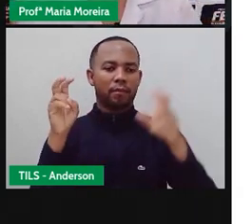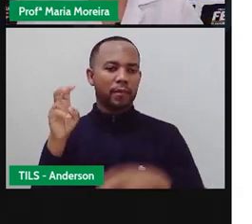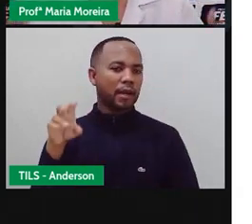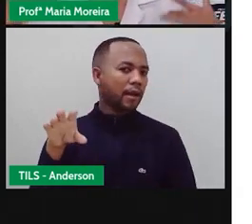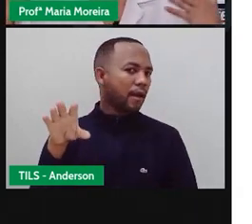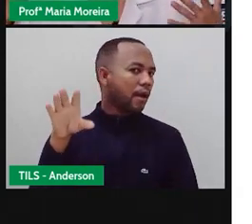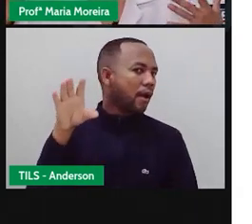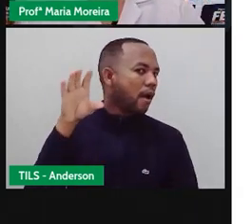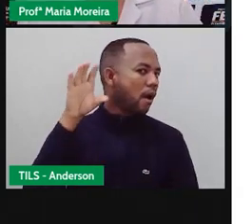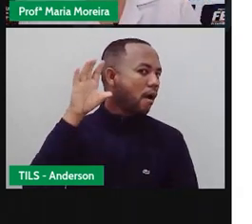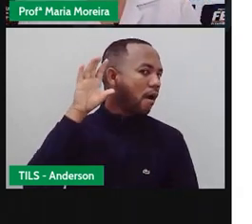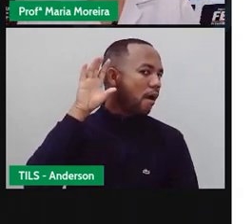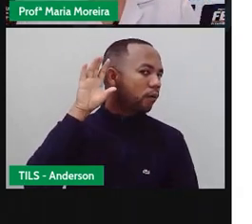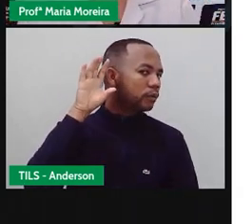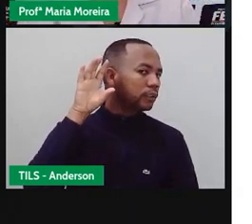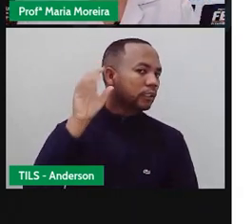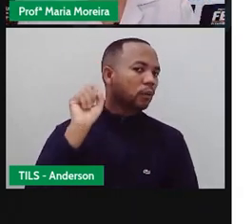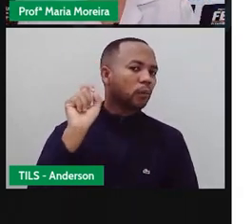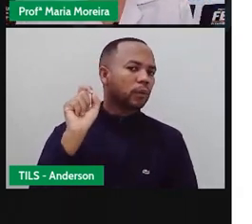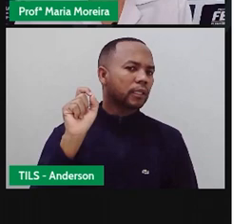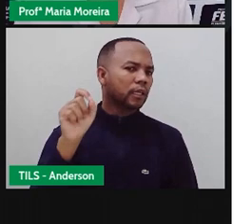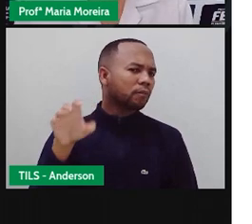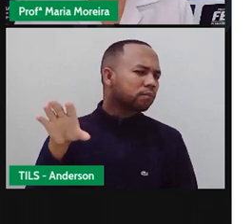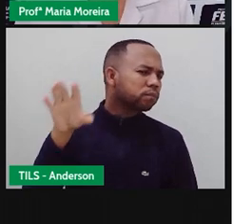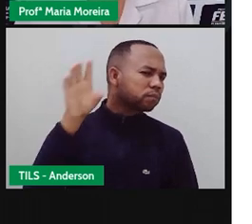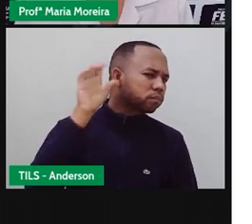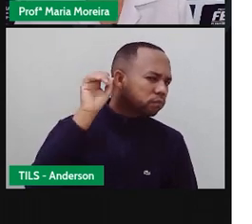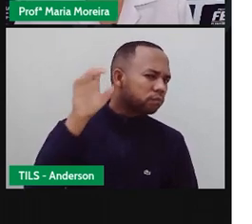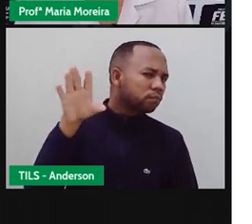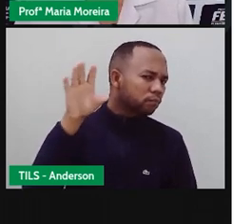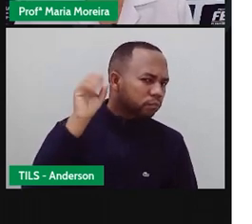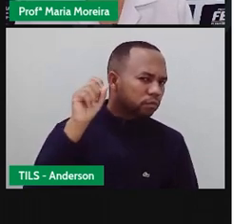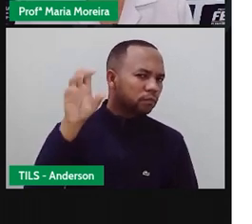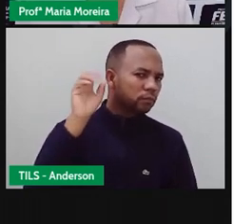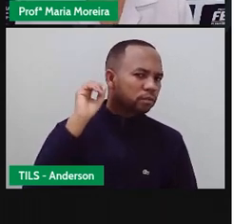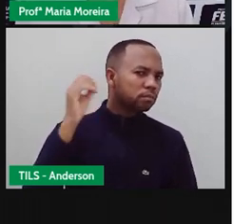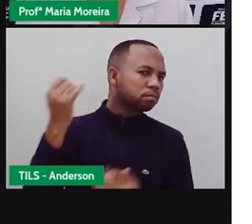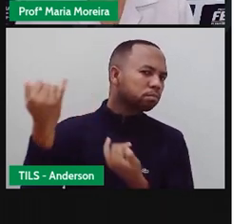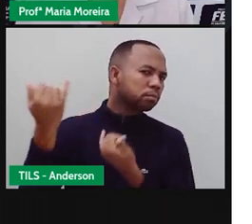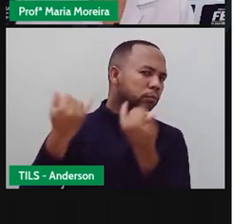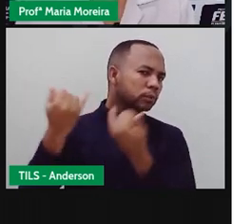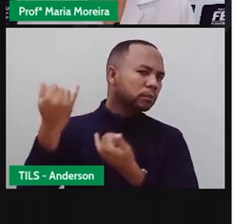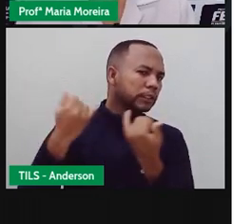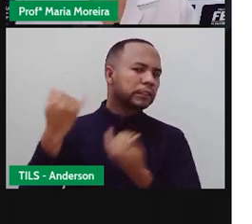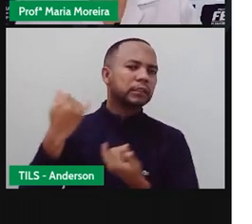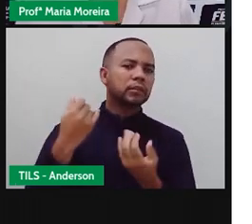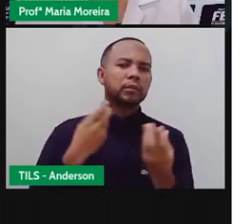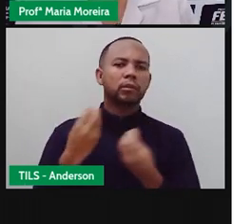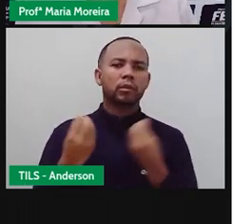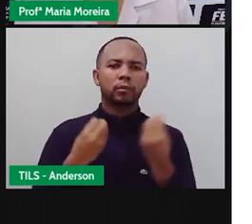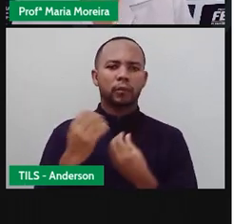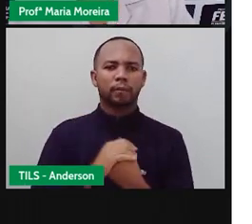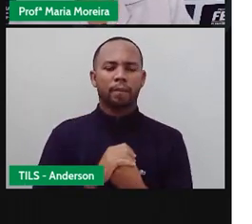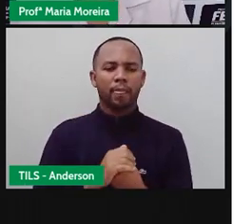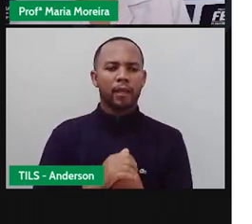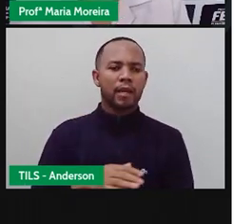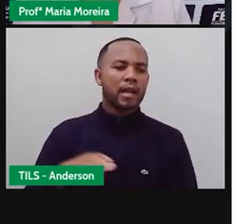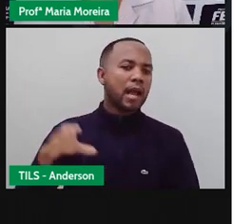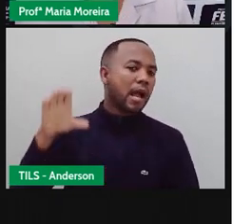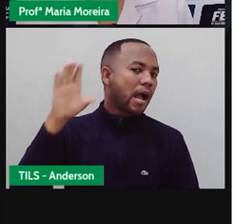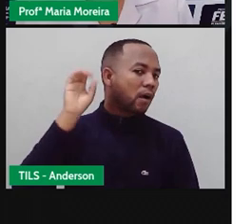responsável por receber uma grande parte das nossas informações. Bom, a audição, ela é